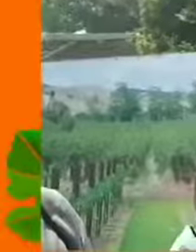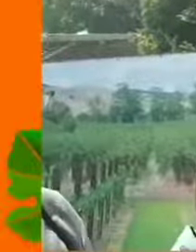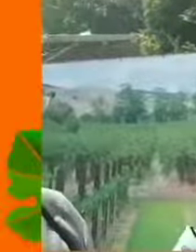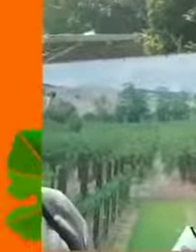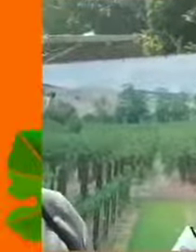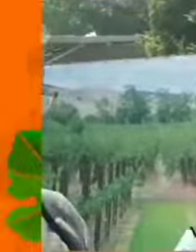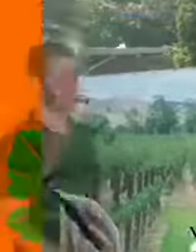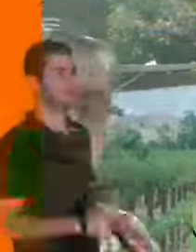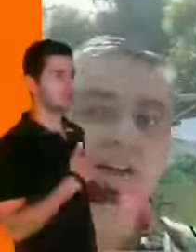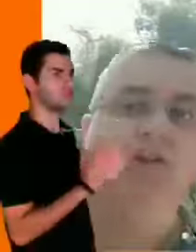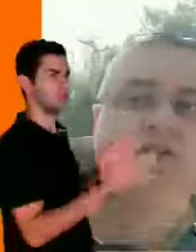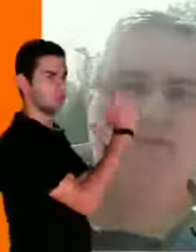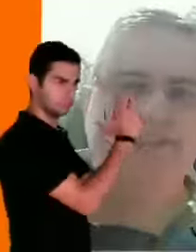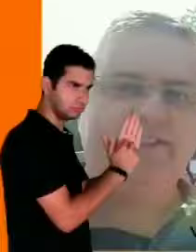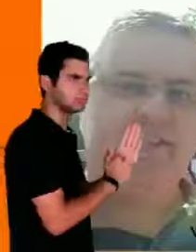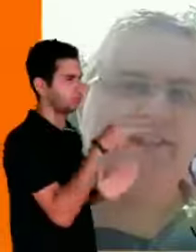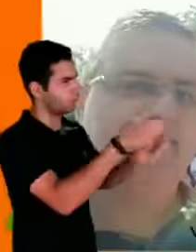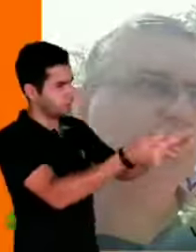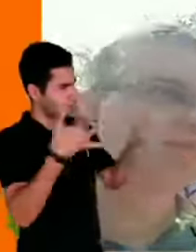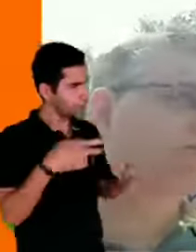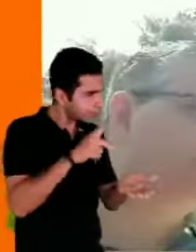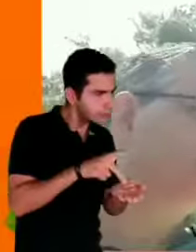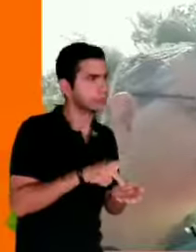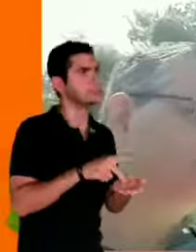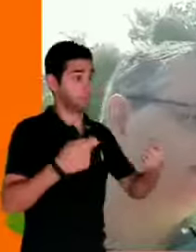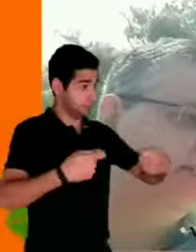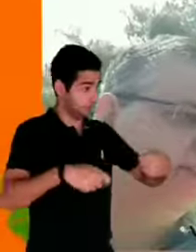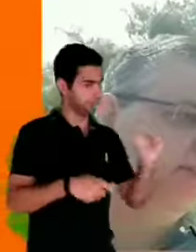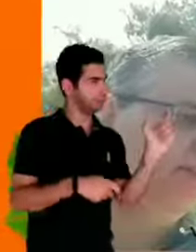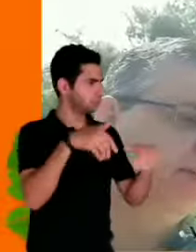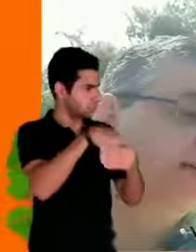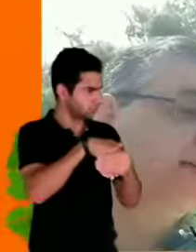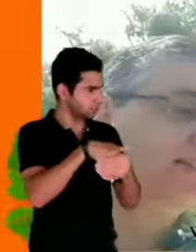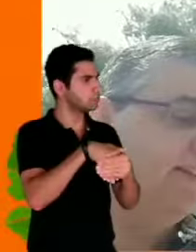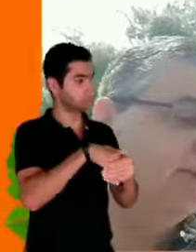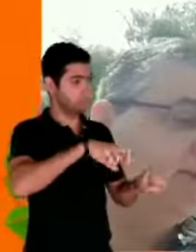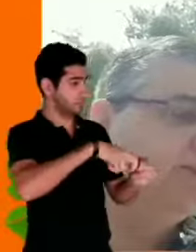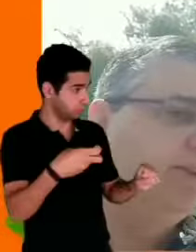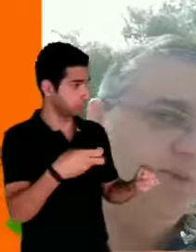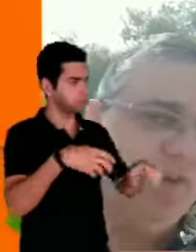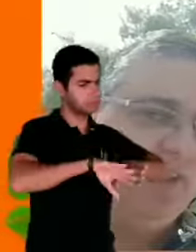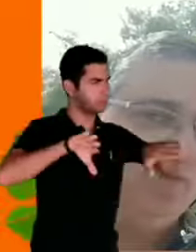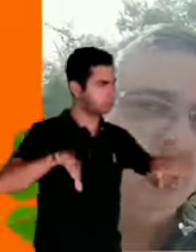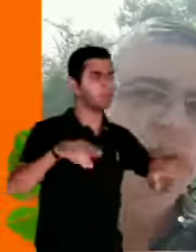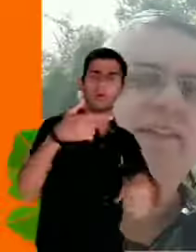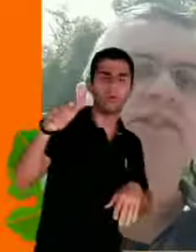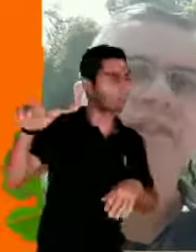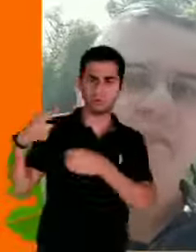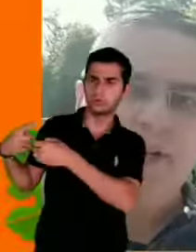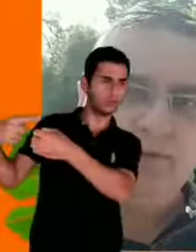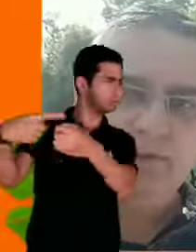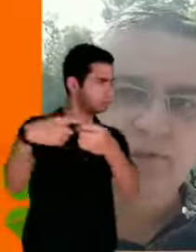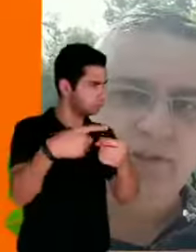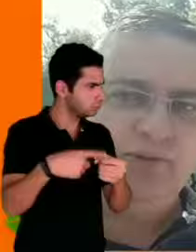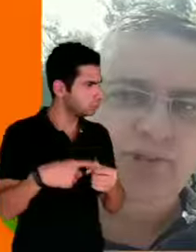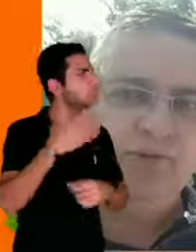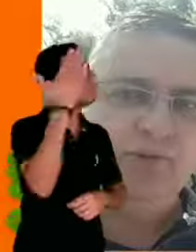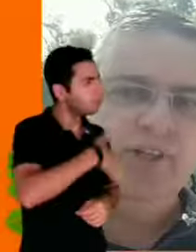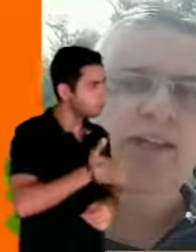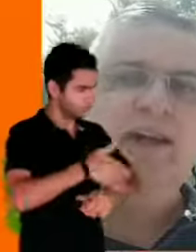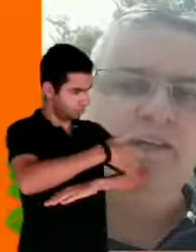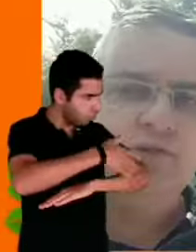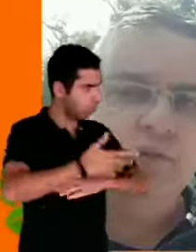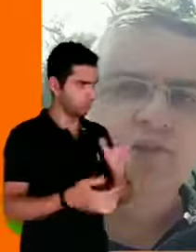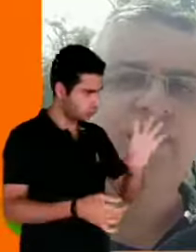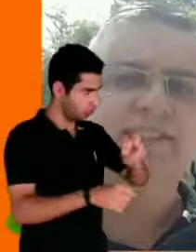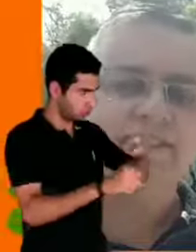vir sem pagar, a ideia é essa. Eu já vi esse cadastro, o Fernando falou que é a questão do título de eleitor, então separa o seu título